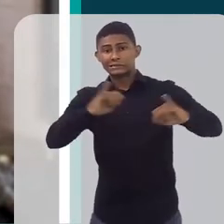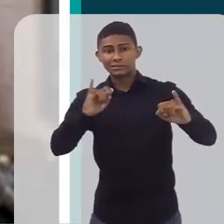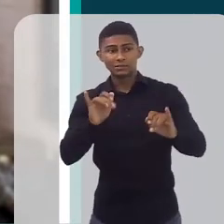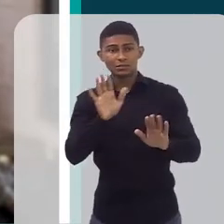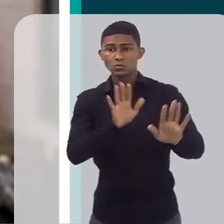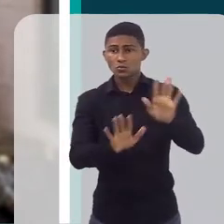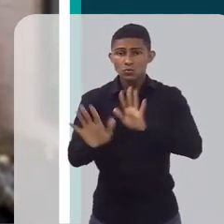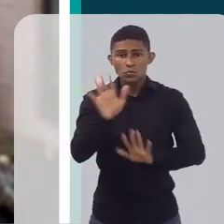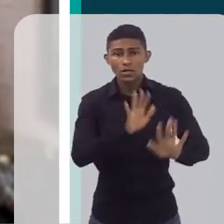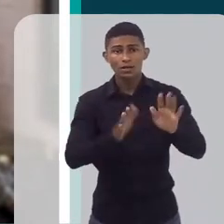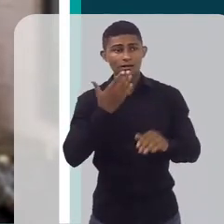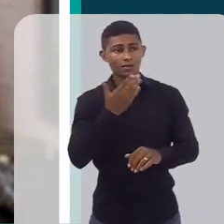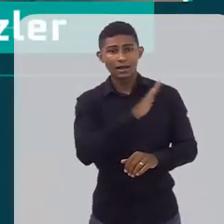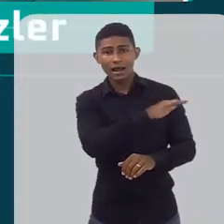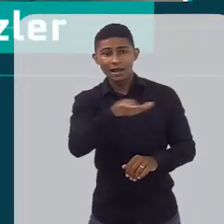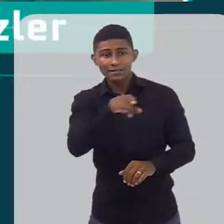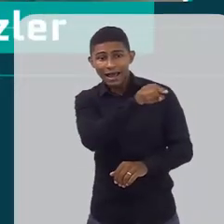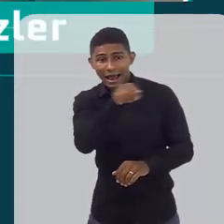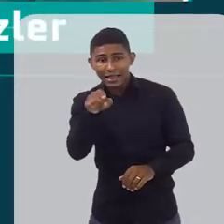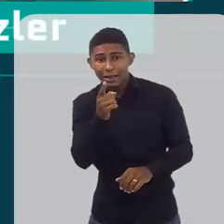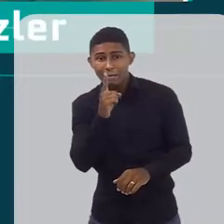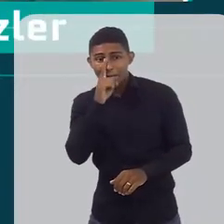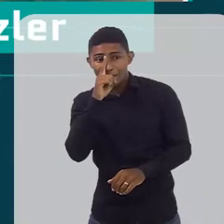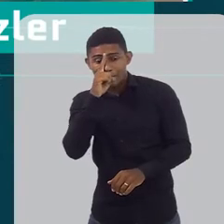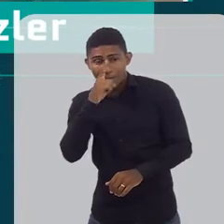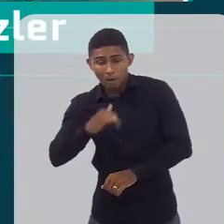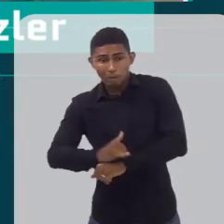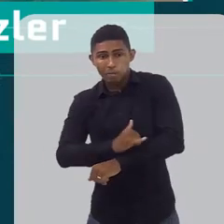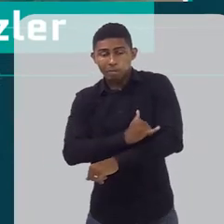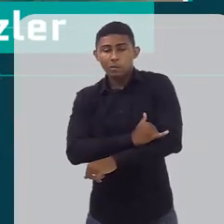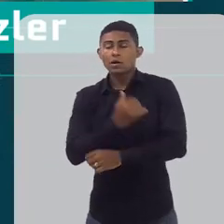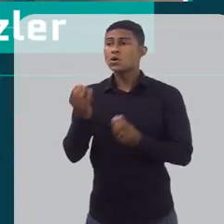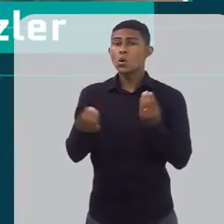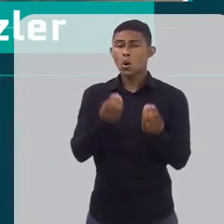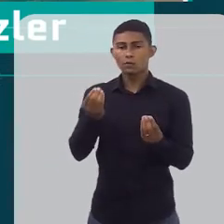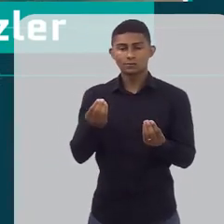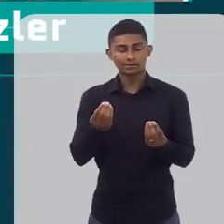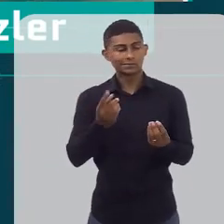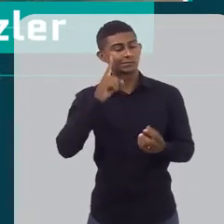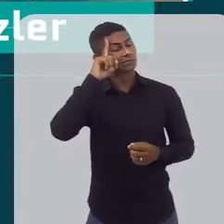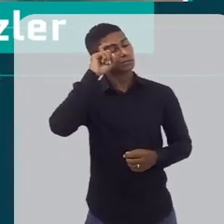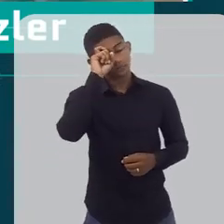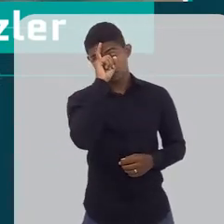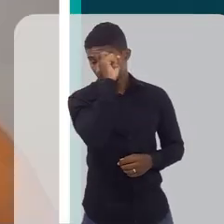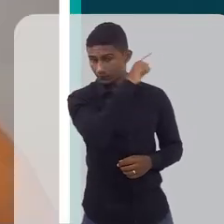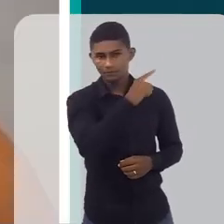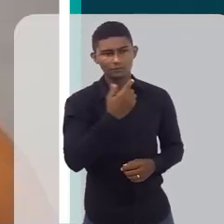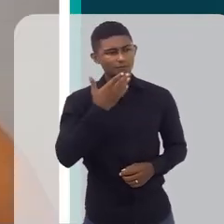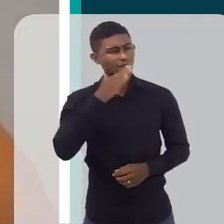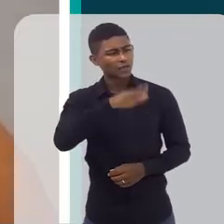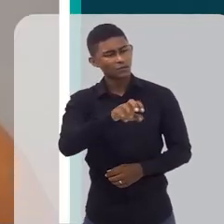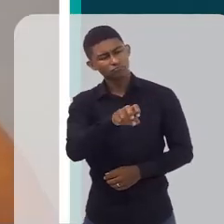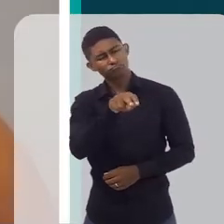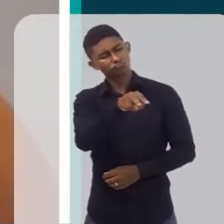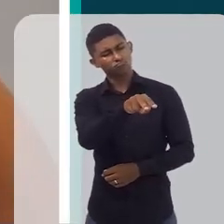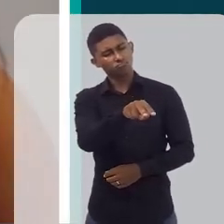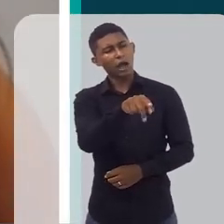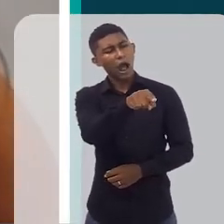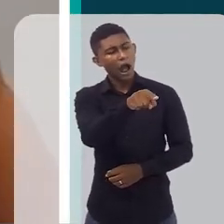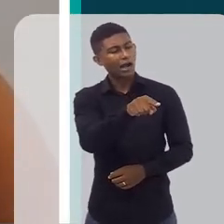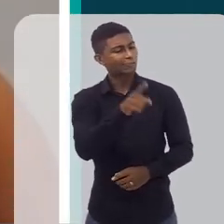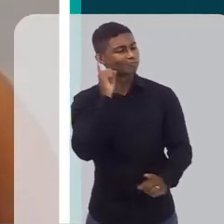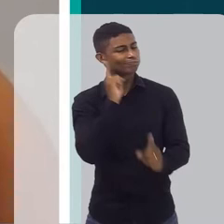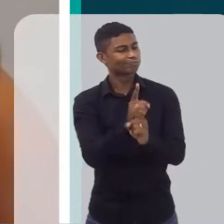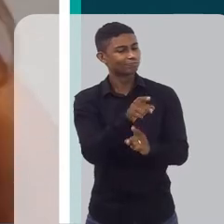está obesa ou está ficando obesa? É, às vezes é muito difícil, né? Só olhar a criança assim e